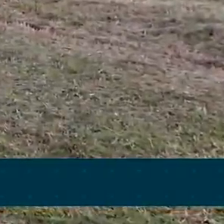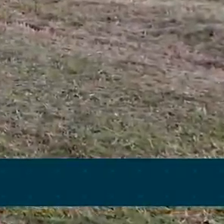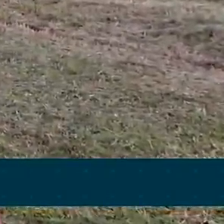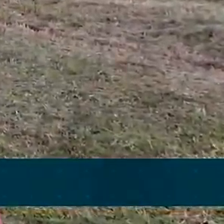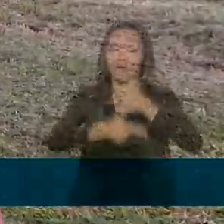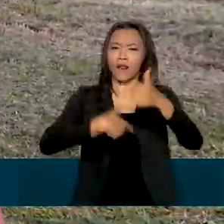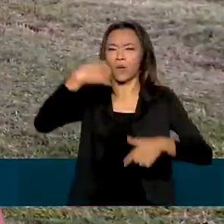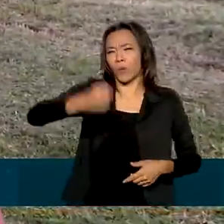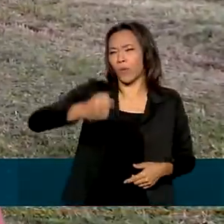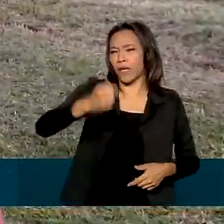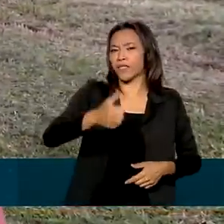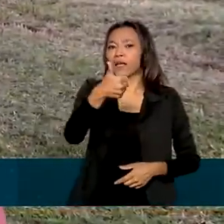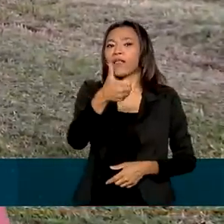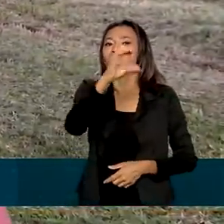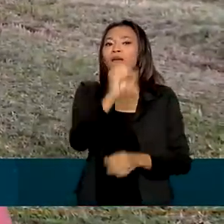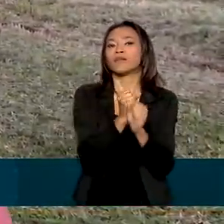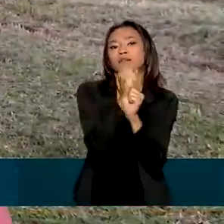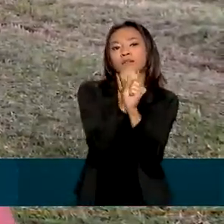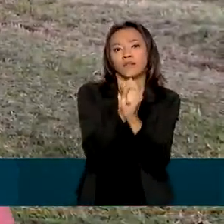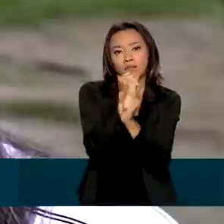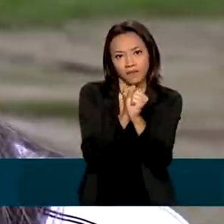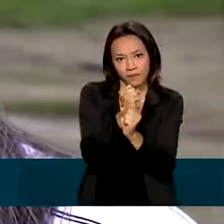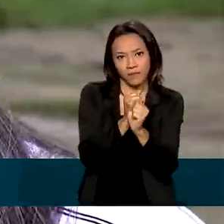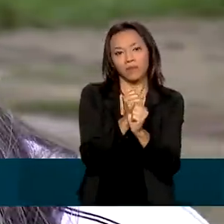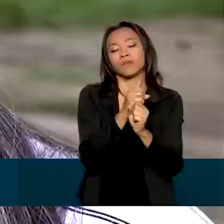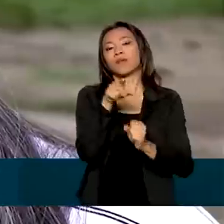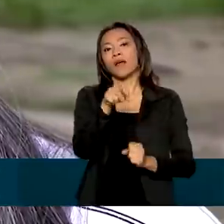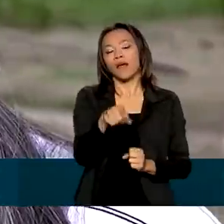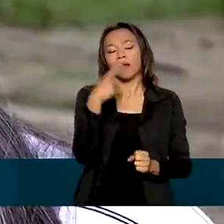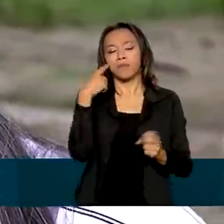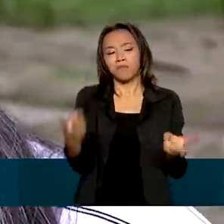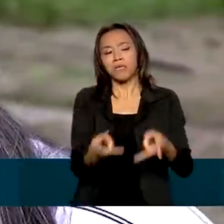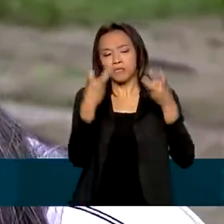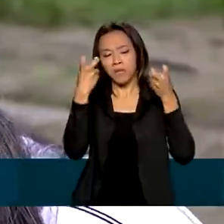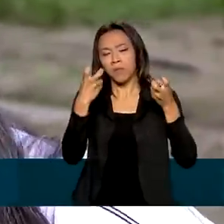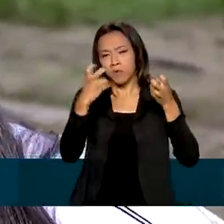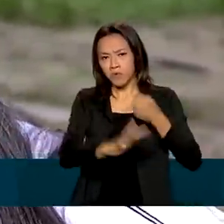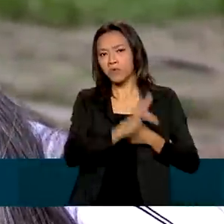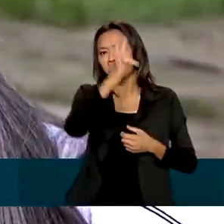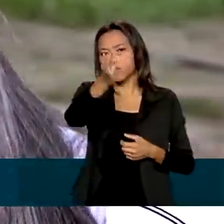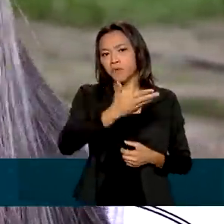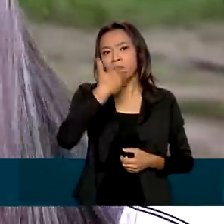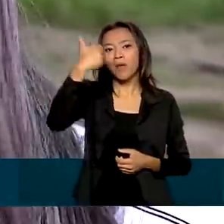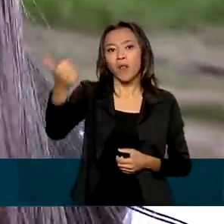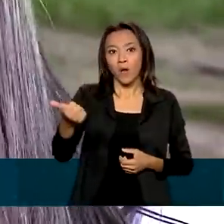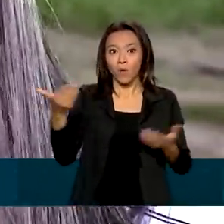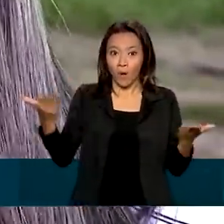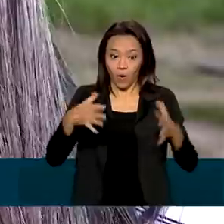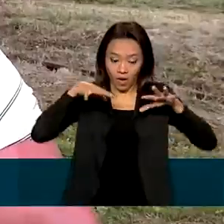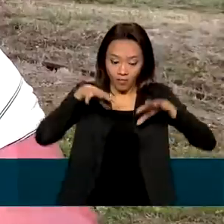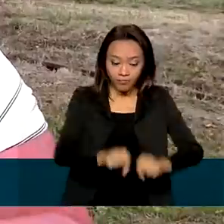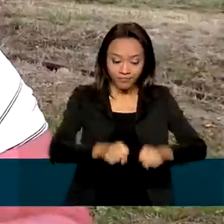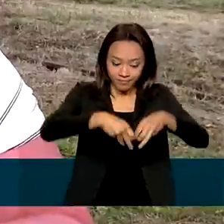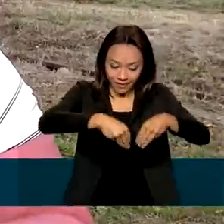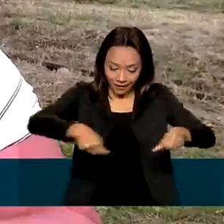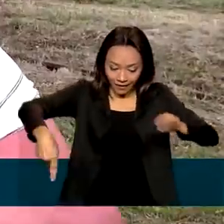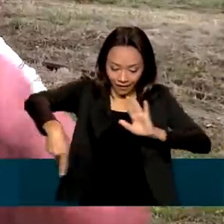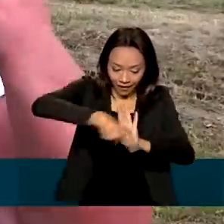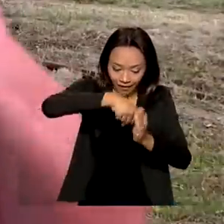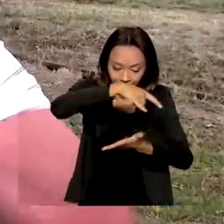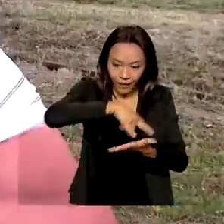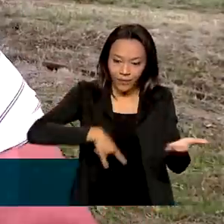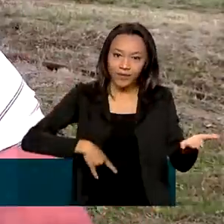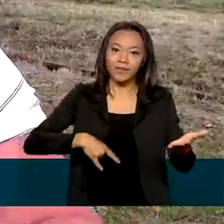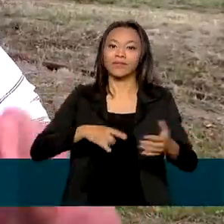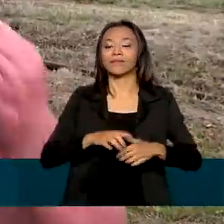10 anos em Arassatuba, no noroeste do estado, enxerga um futuro melhor com a posse definitiva da terra. A intenção minha